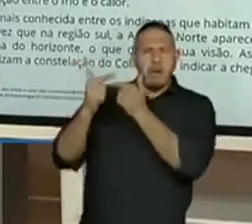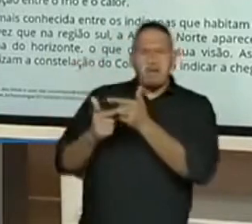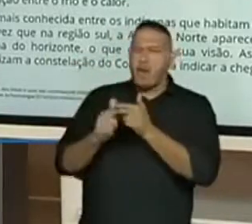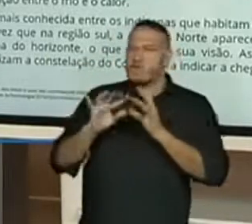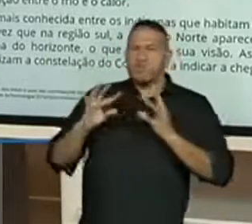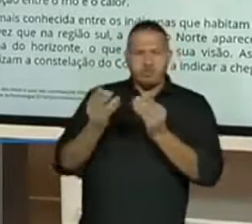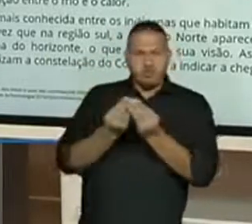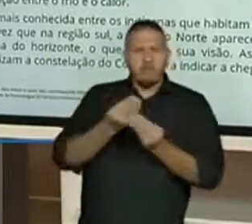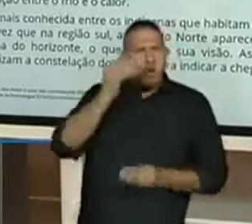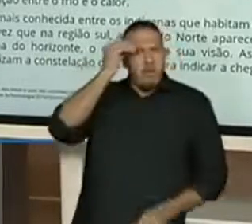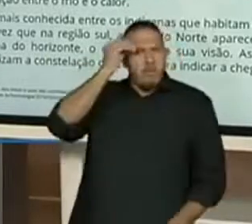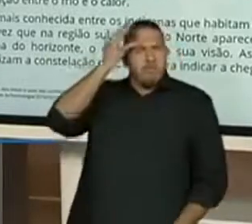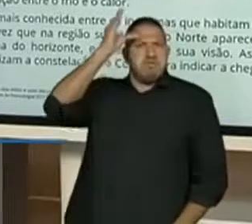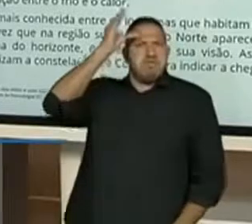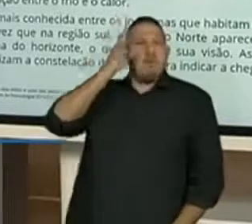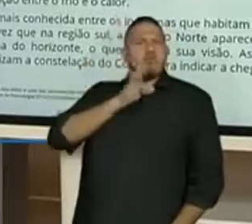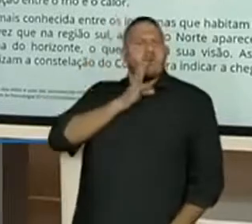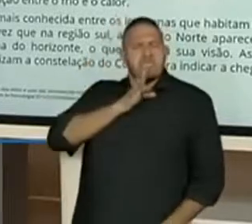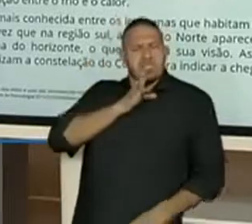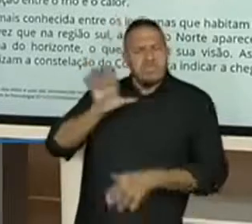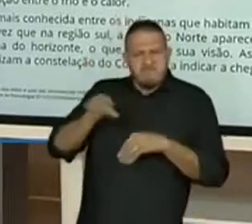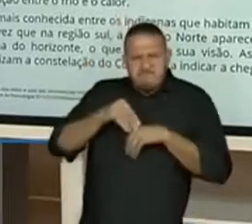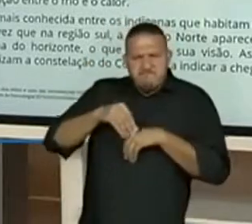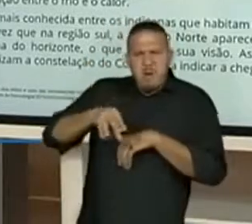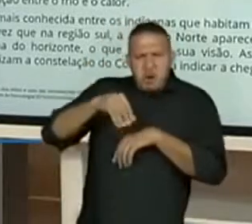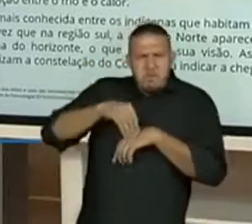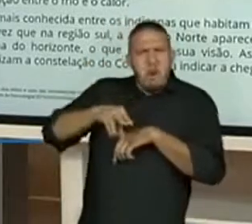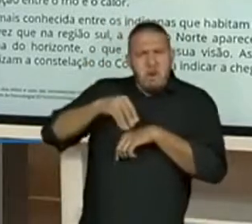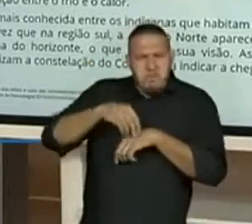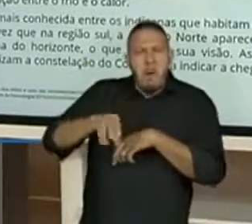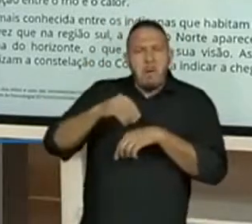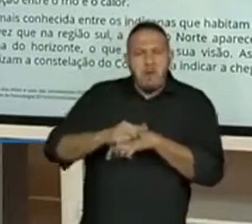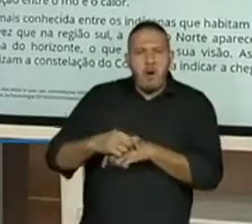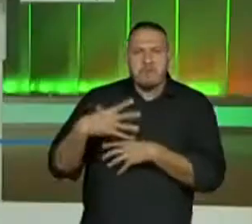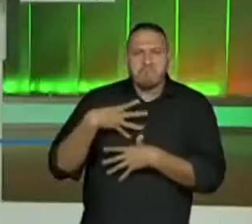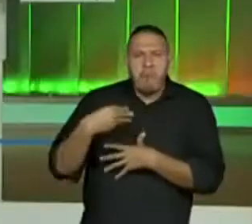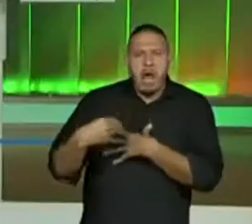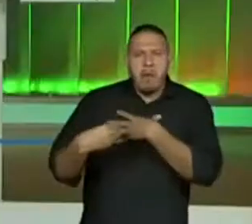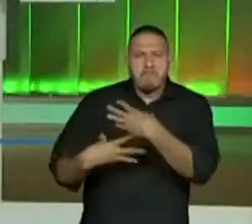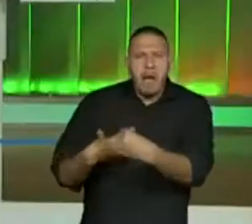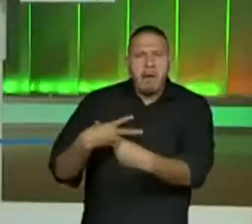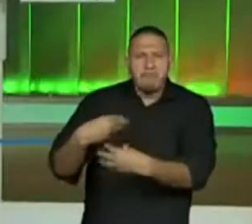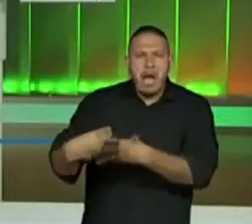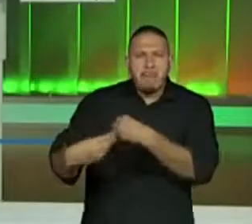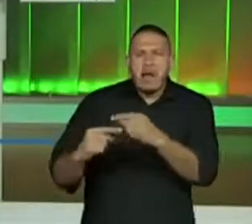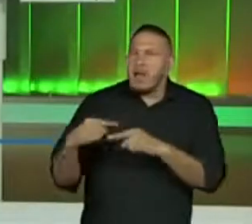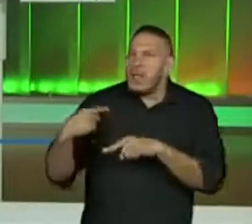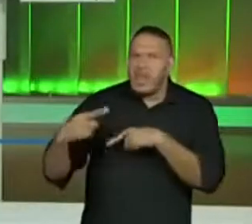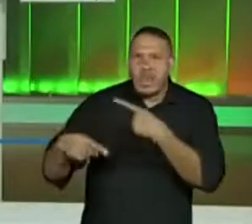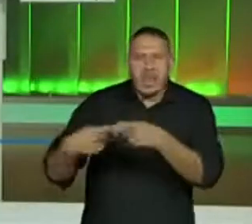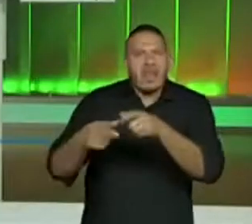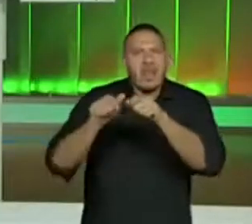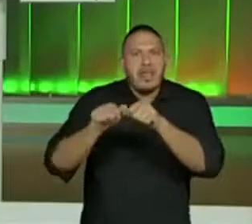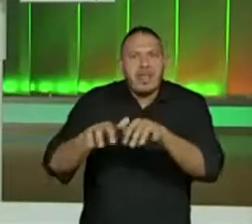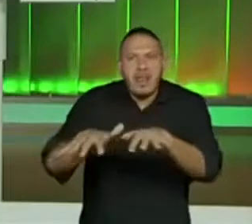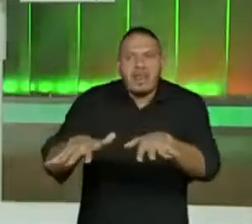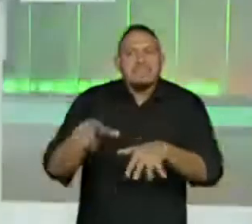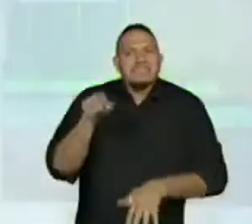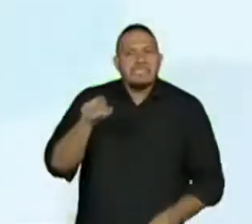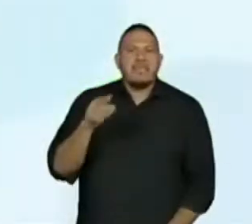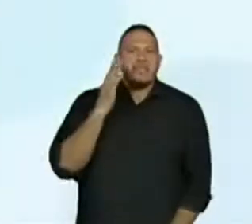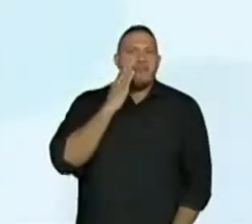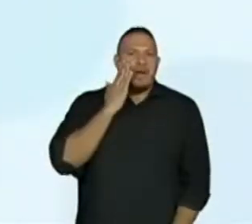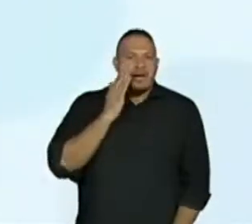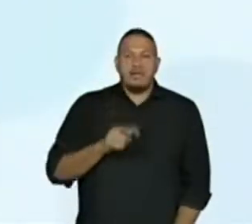esses conhecimentos de geração em geração interessante não é? comigo vamos